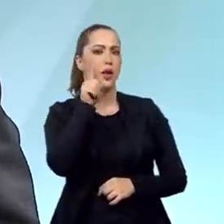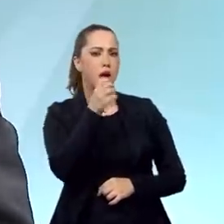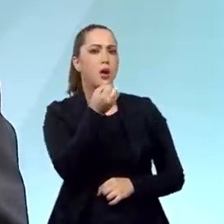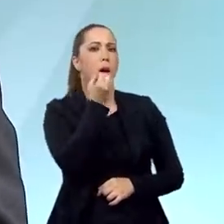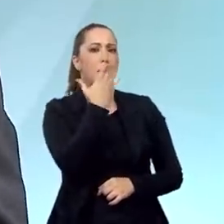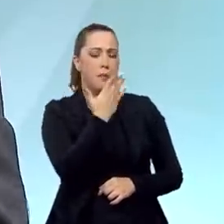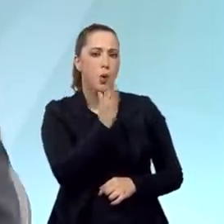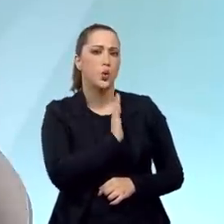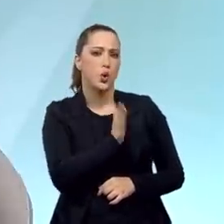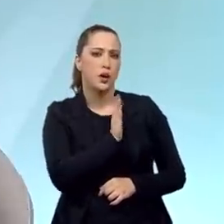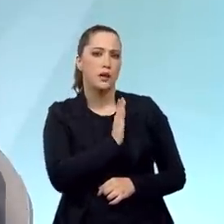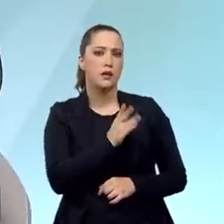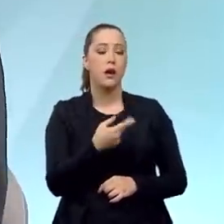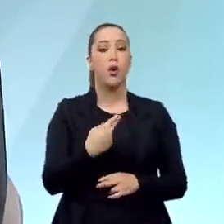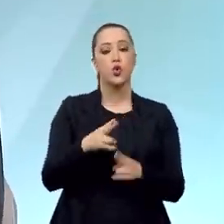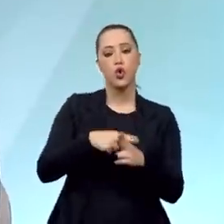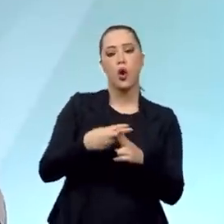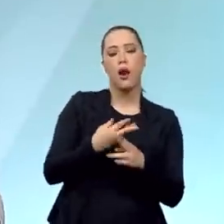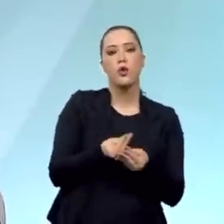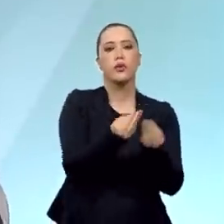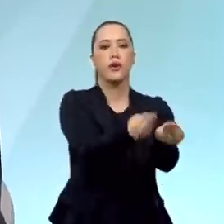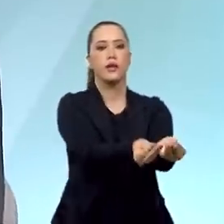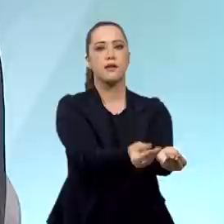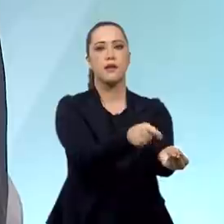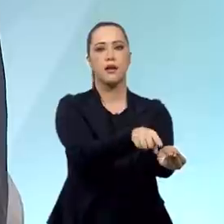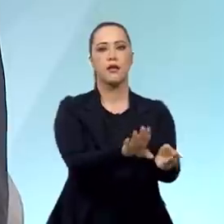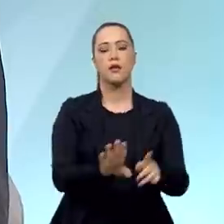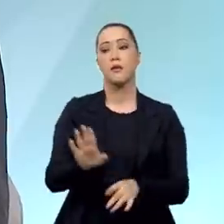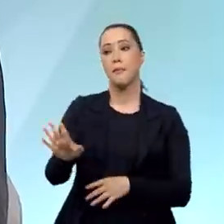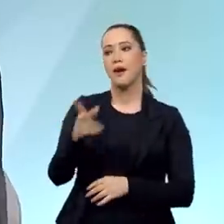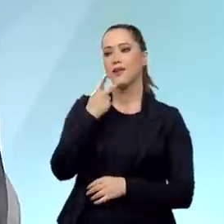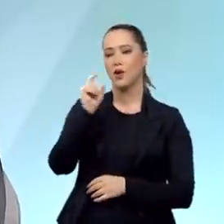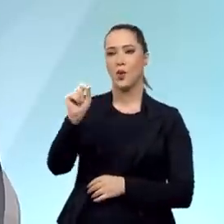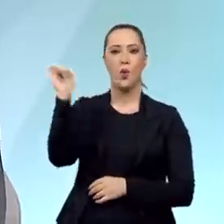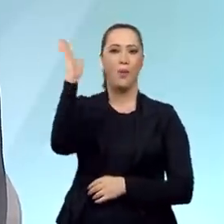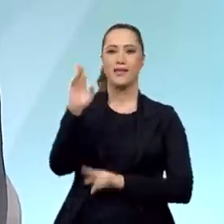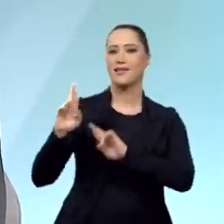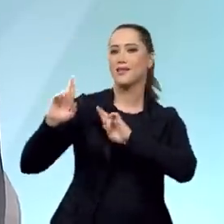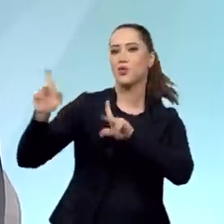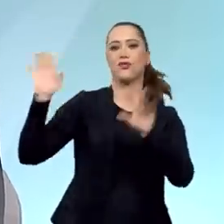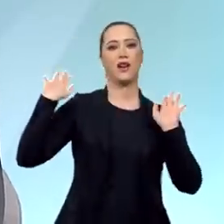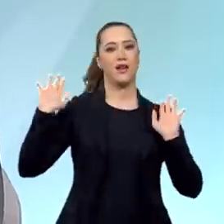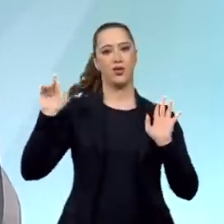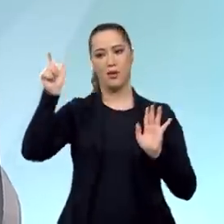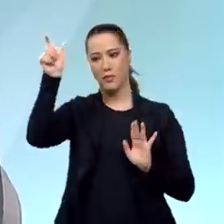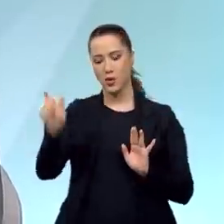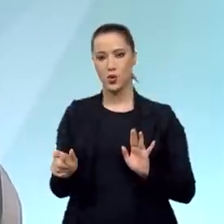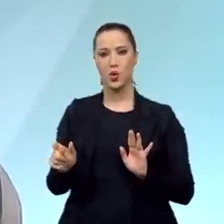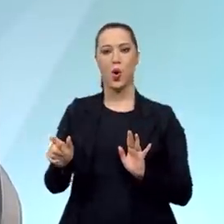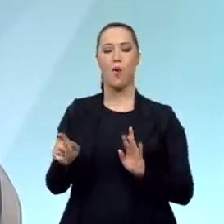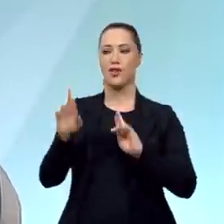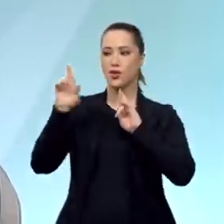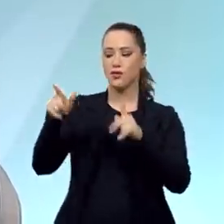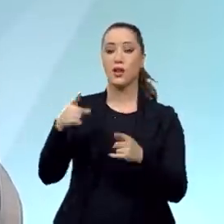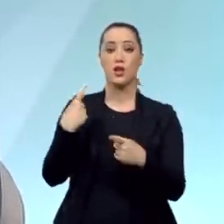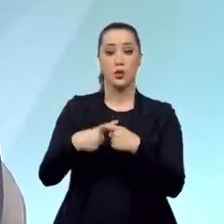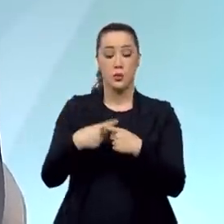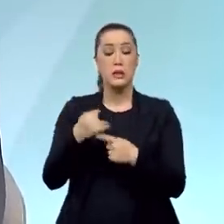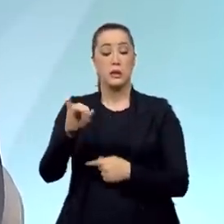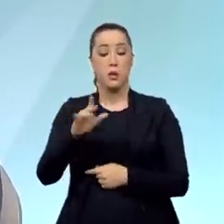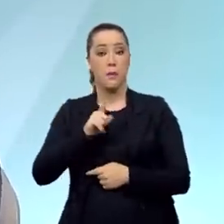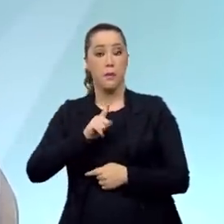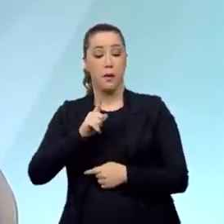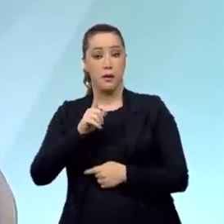tirava o chocolate do bolso e oferecia. Mas ele falou assim, o brasileiro era diferente. Ele partilhava o que ele tinha.